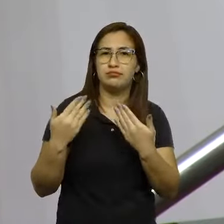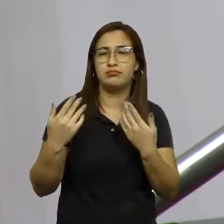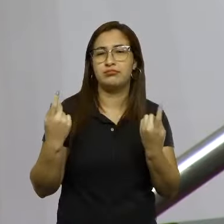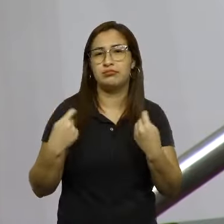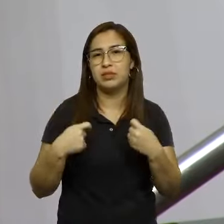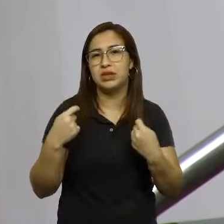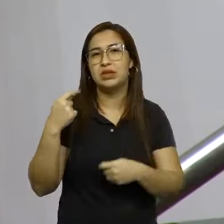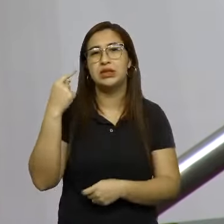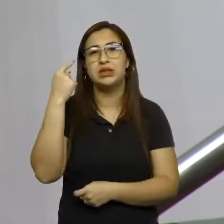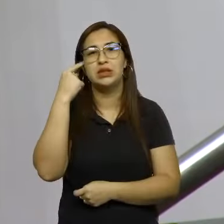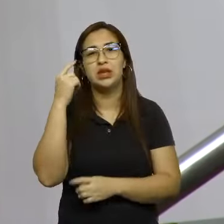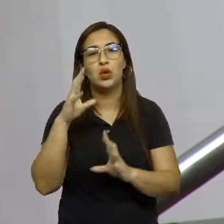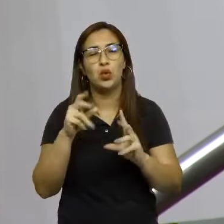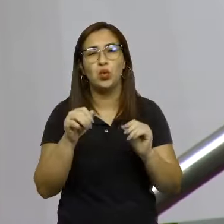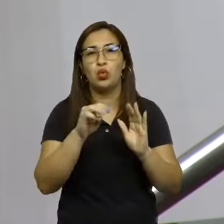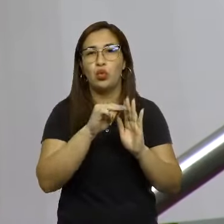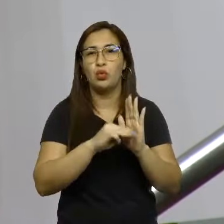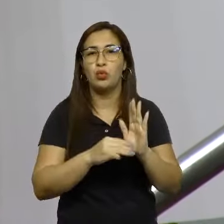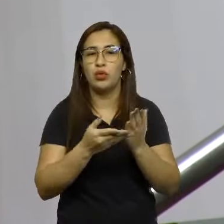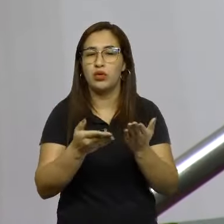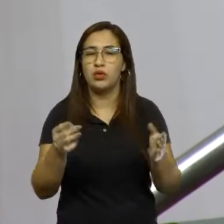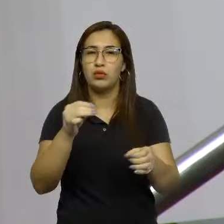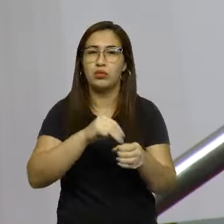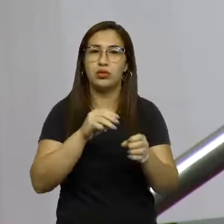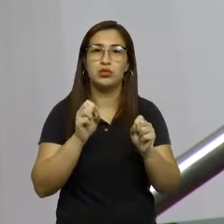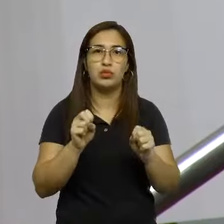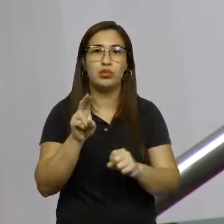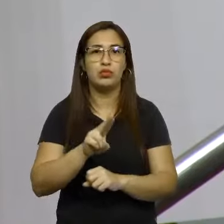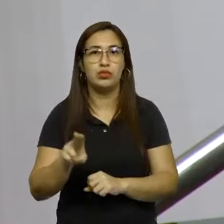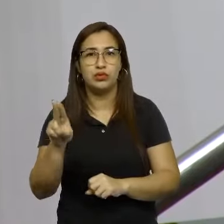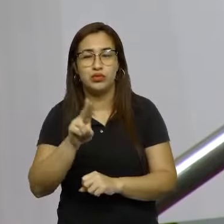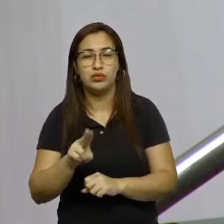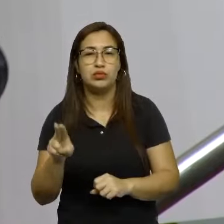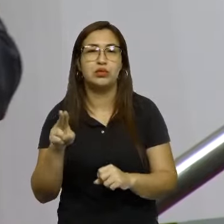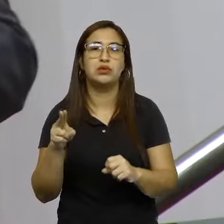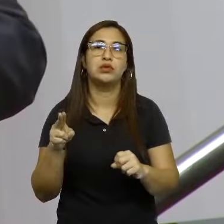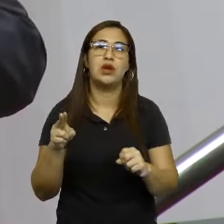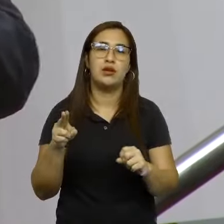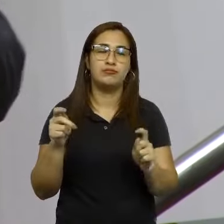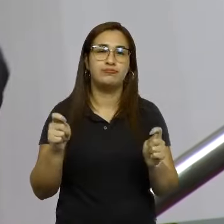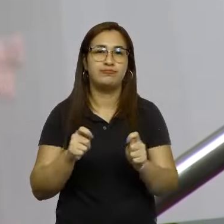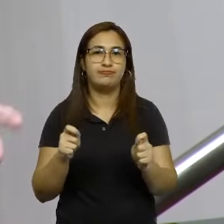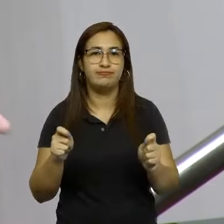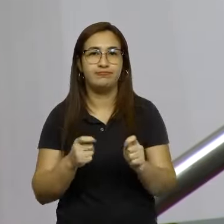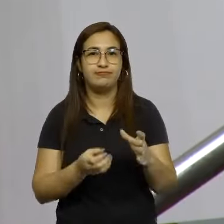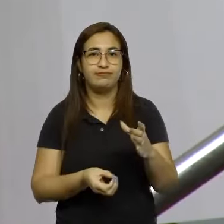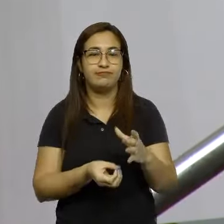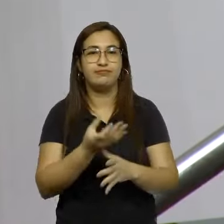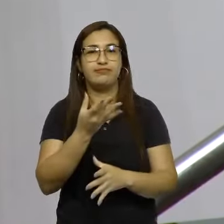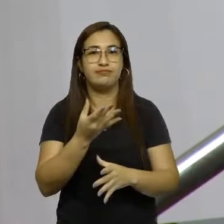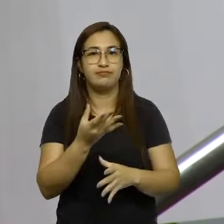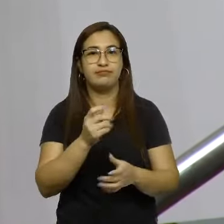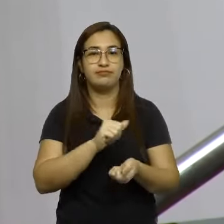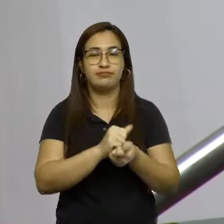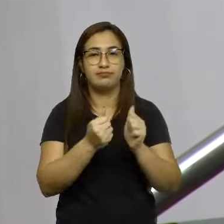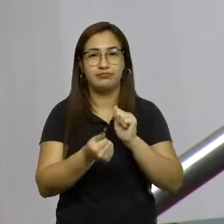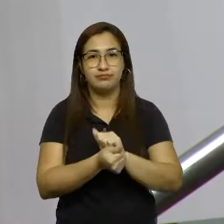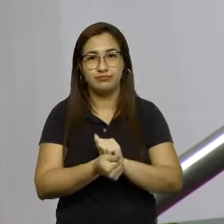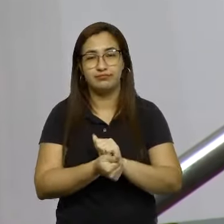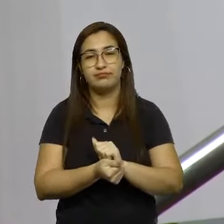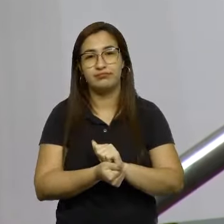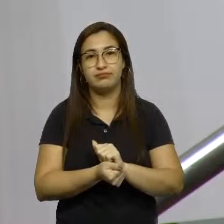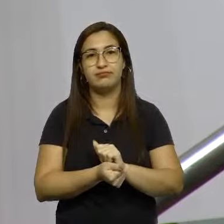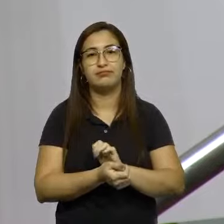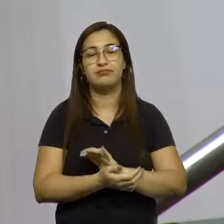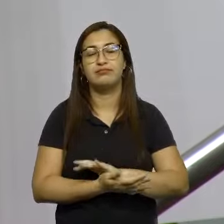o modelo que todos os municípios podem usar como modelo para criar essa adequação e, claro, a prefeitura